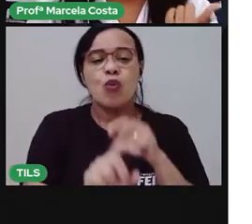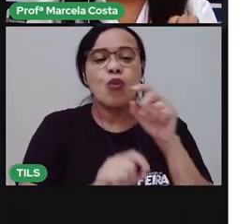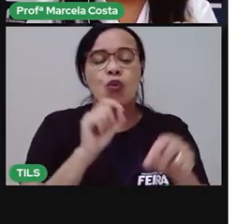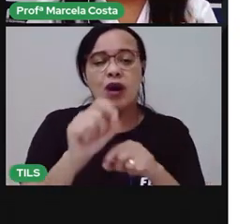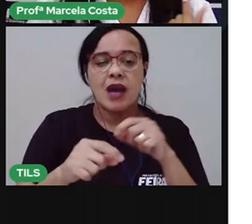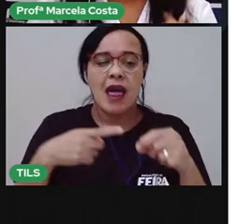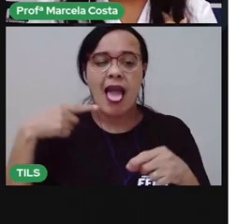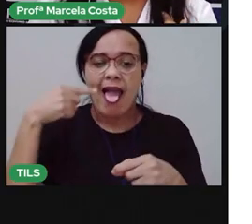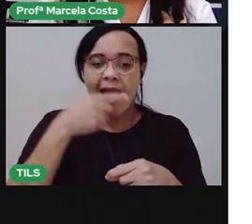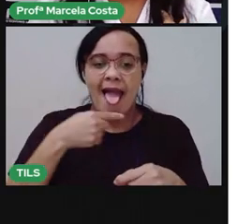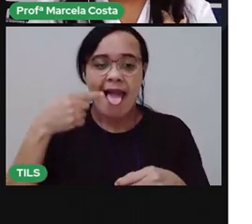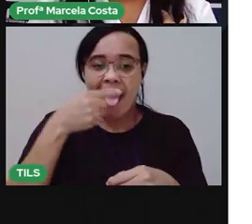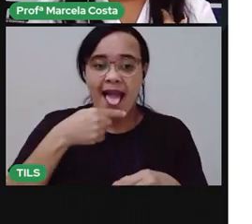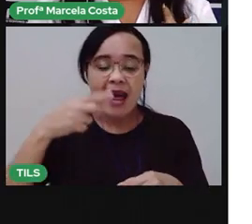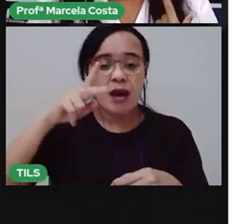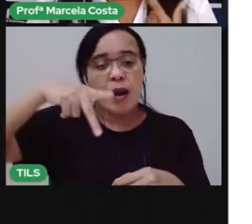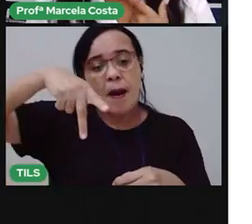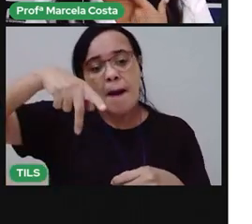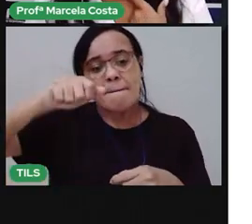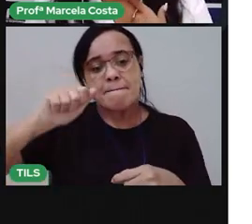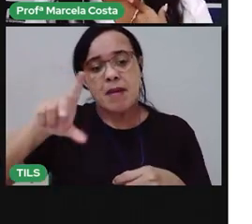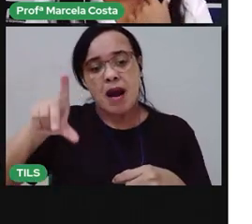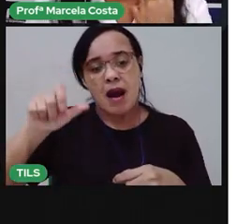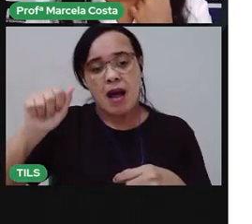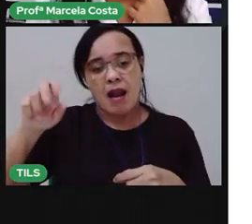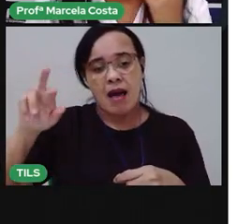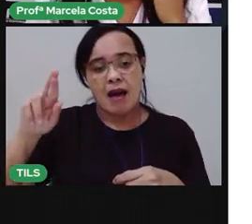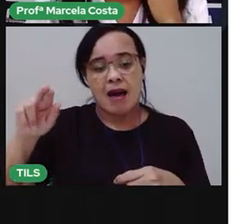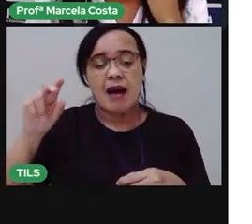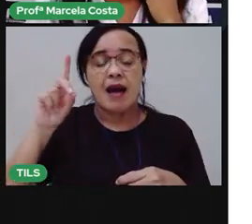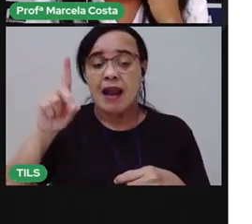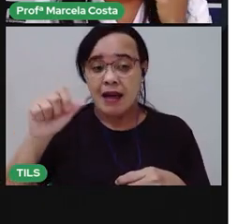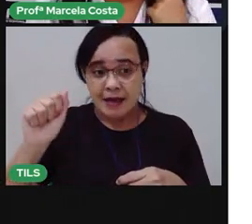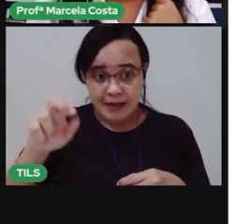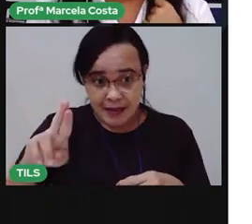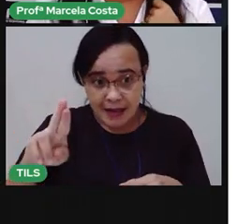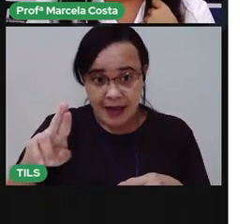paladar, a visão,